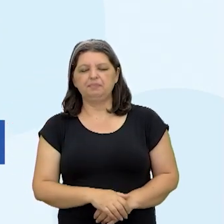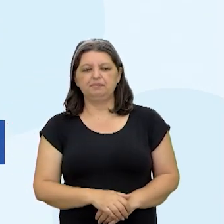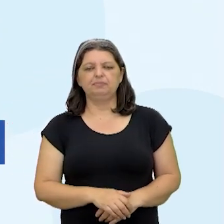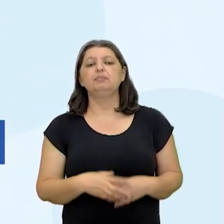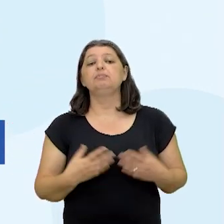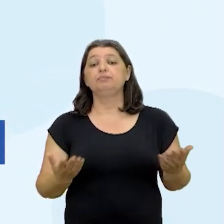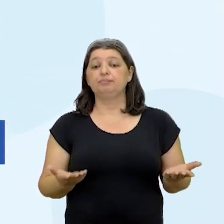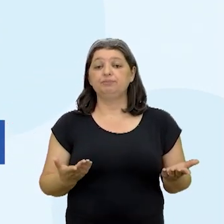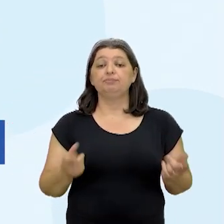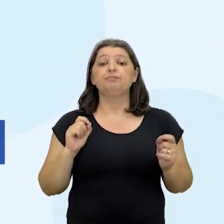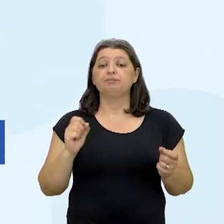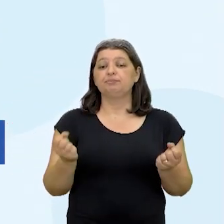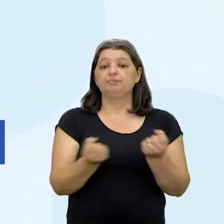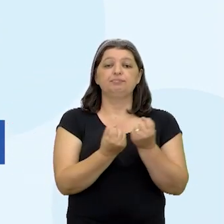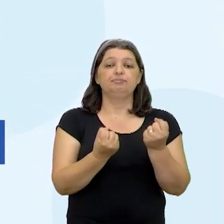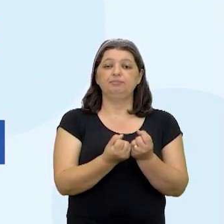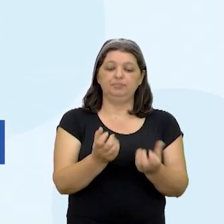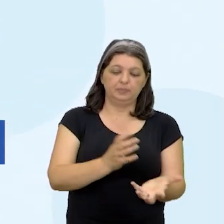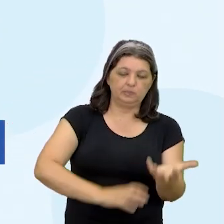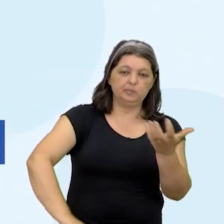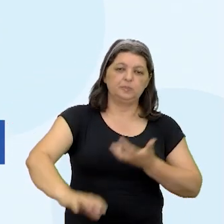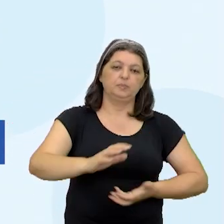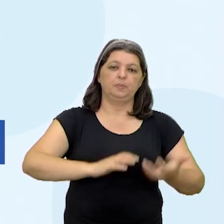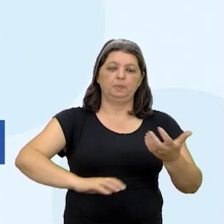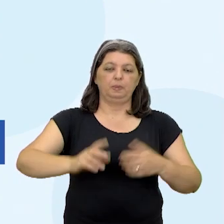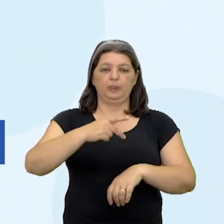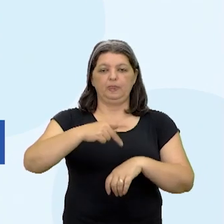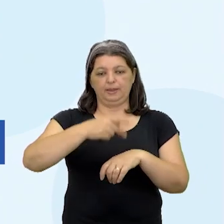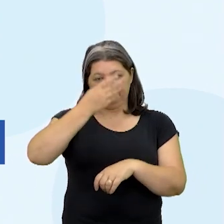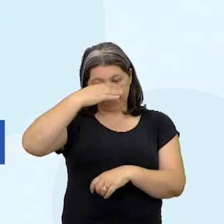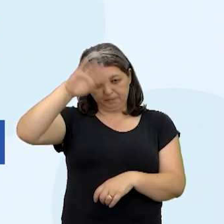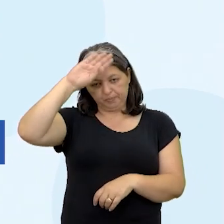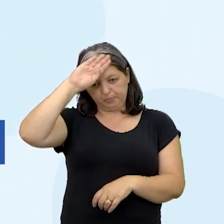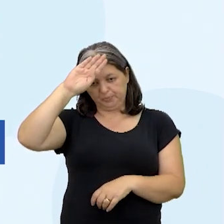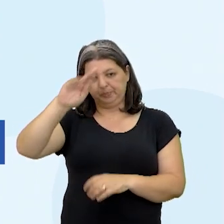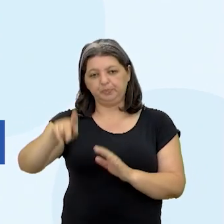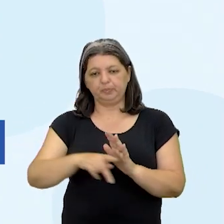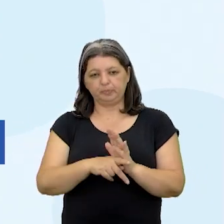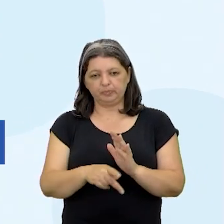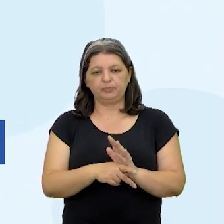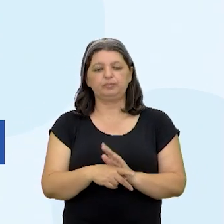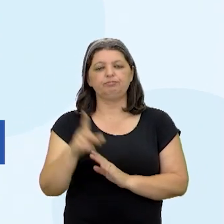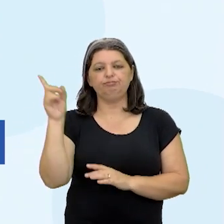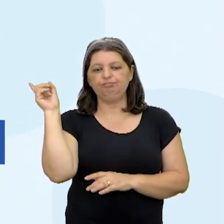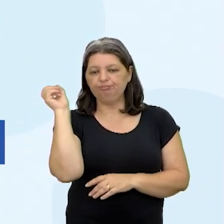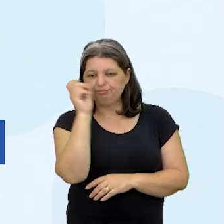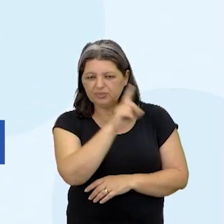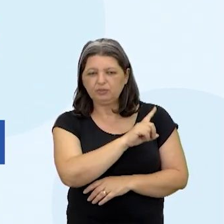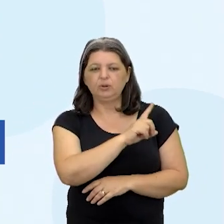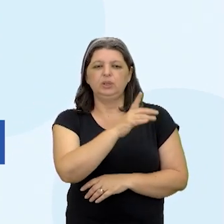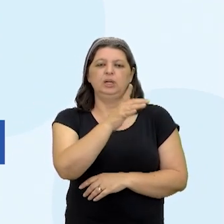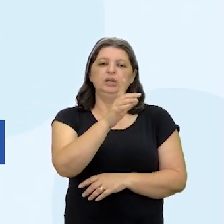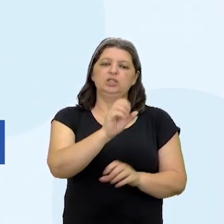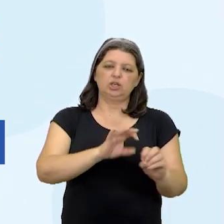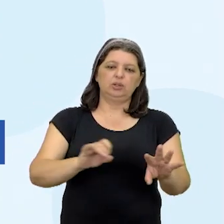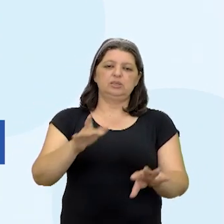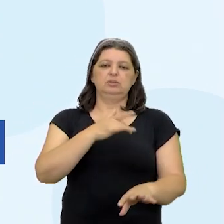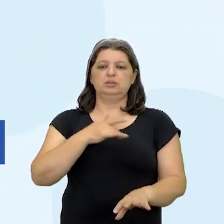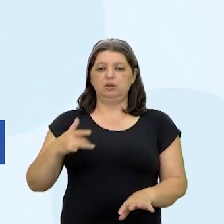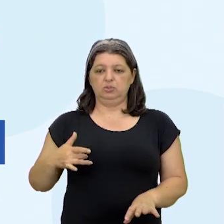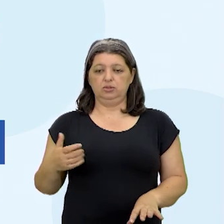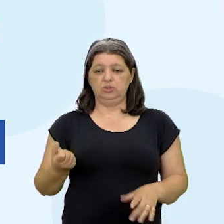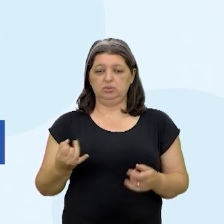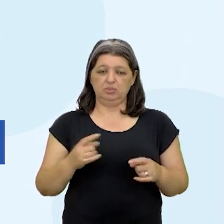Olha lá, quem defende a Revolução Cubana fala dos altíssimos níveis de educação e saúde. Quem a repudia, critica